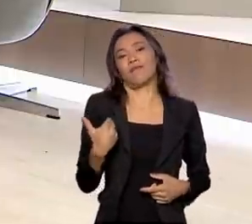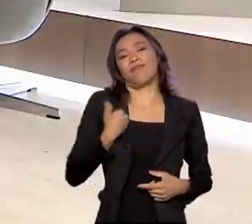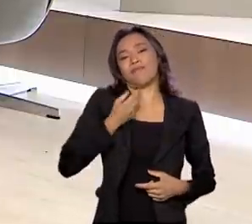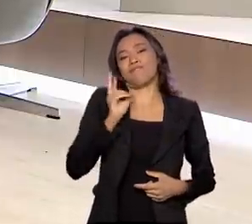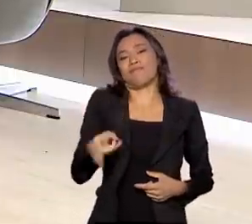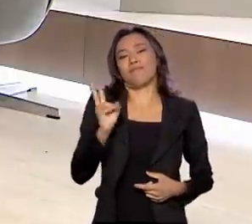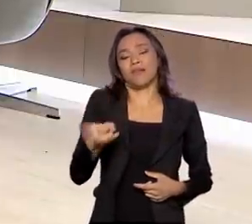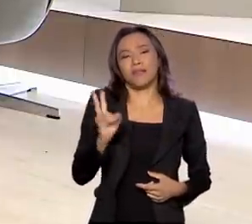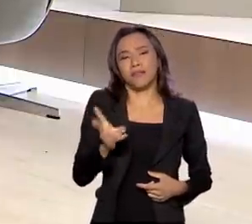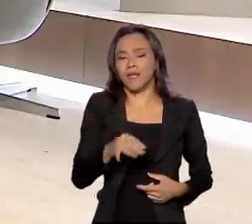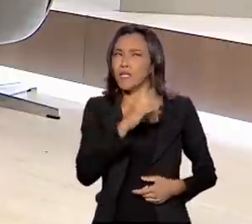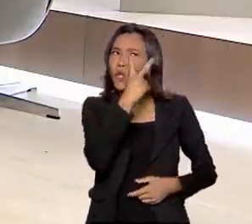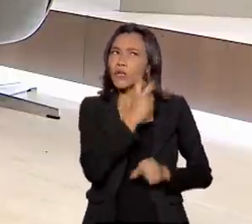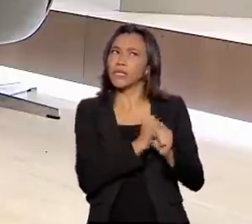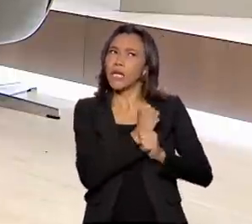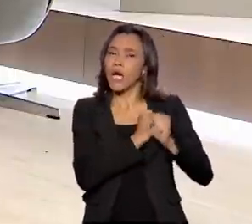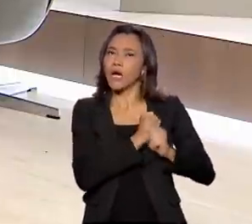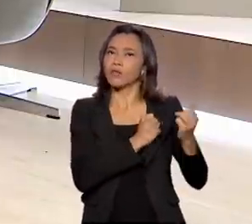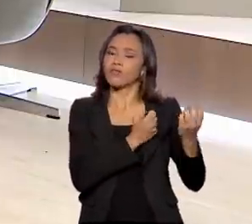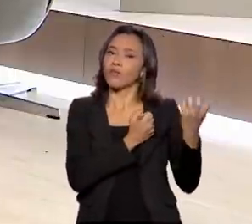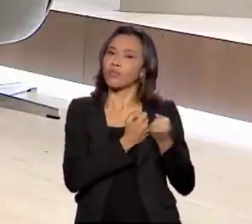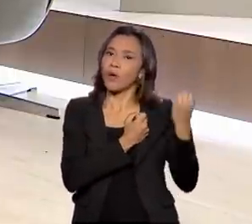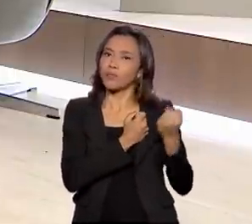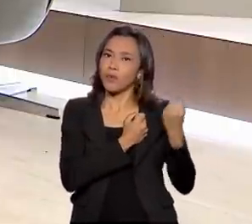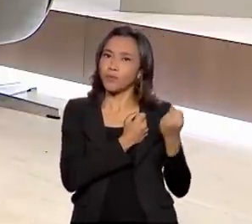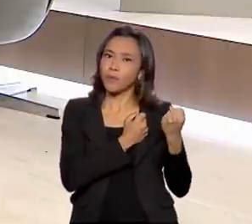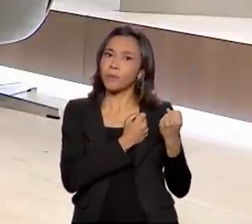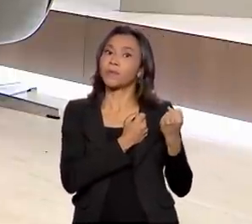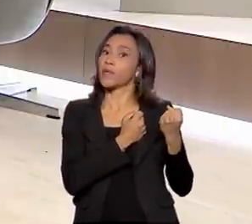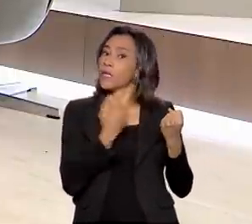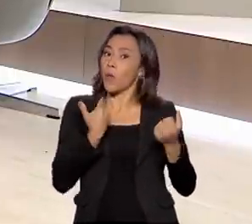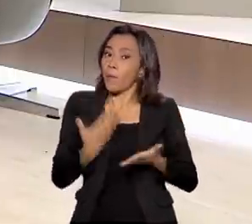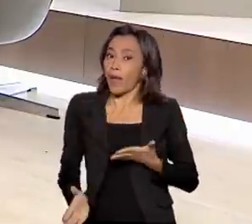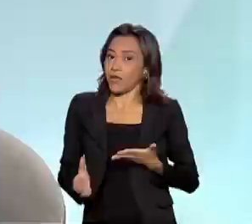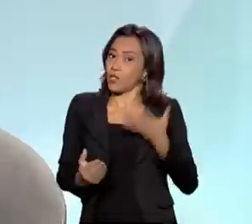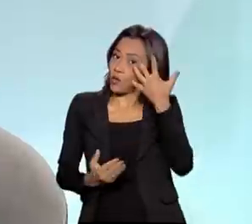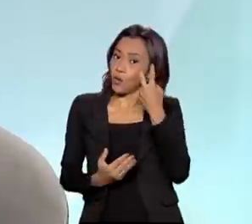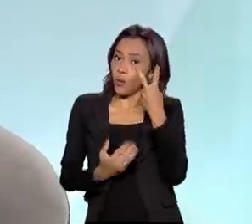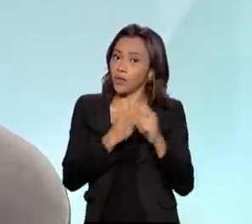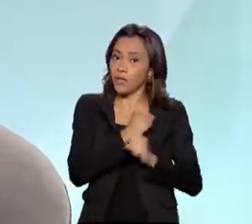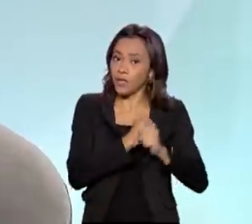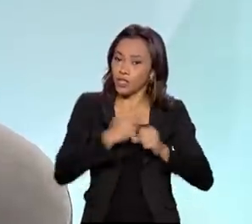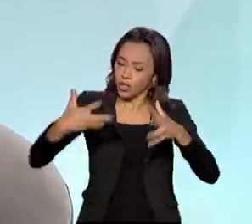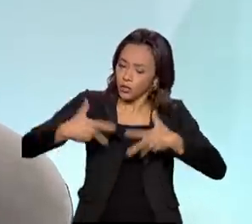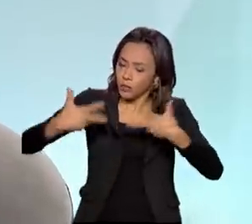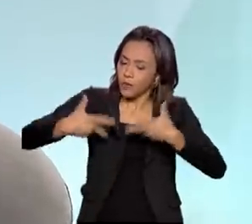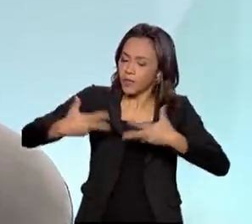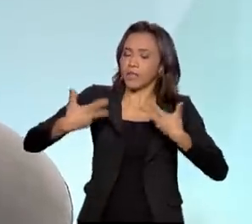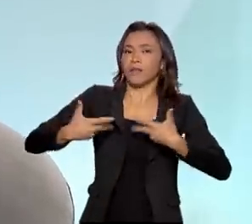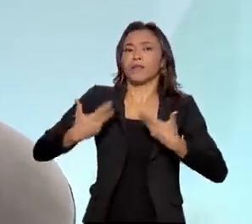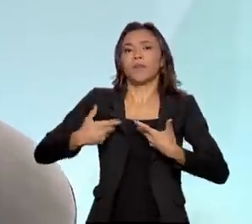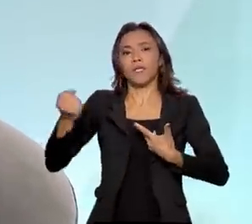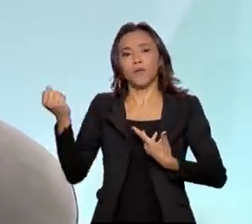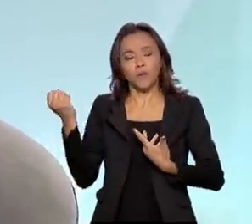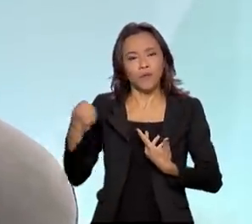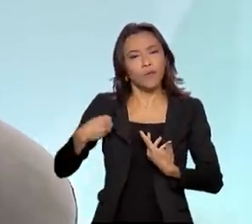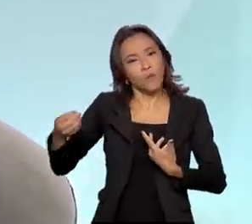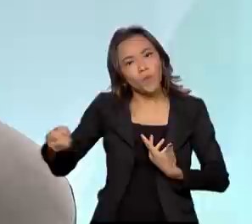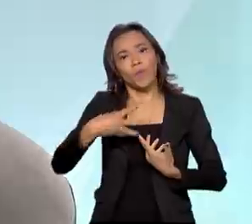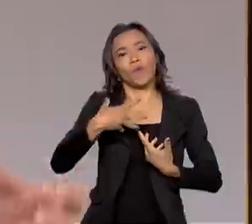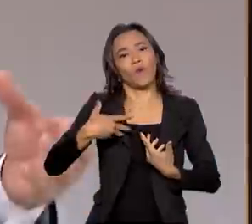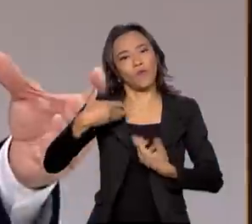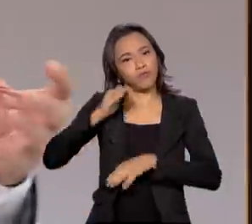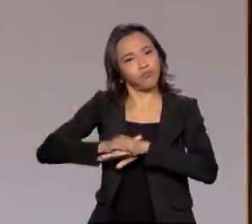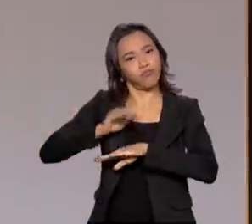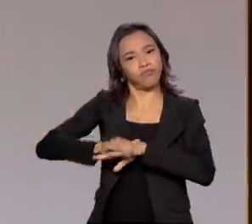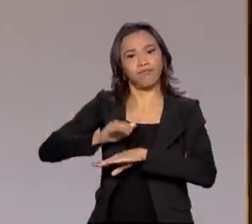permanência de pelo menos dois anos, sem perder o benefício, estimulando ela, portanto, a ter novo protagonismo social.